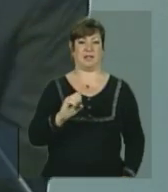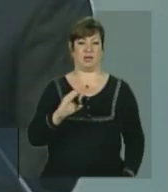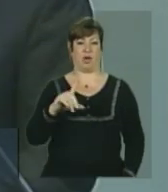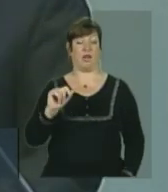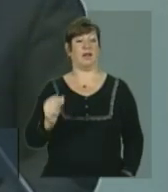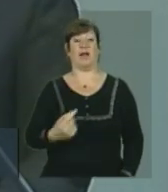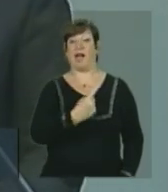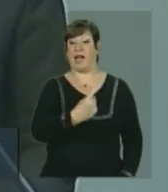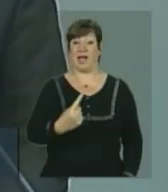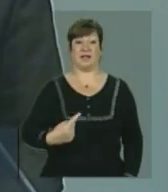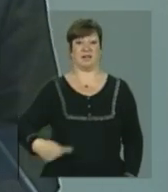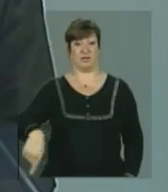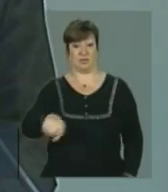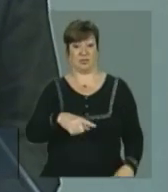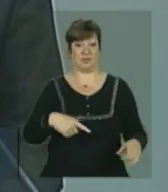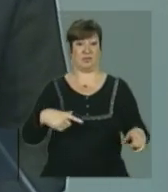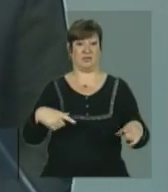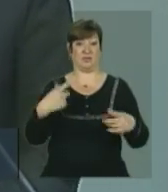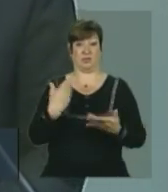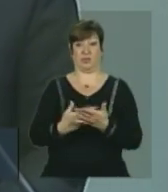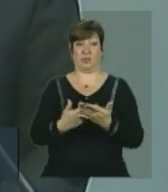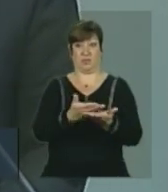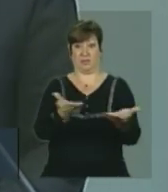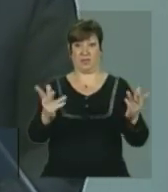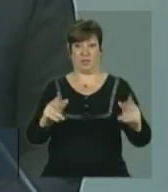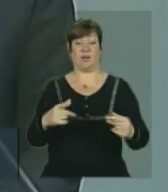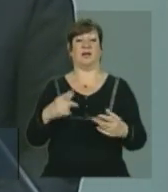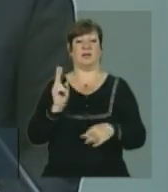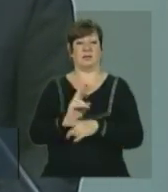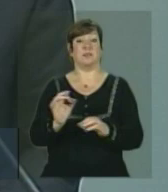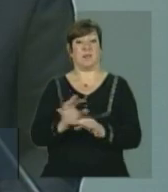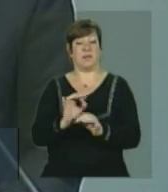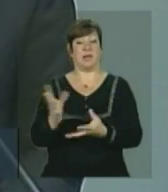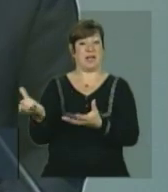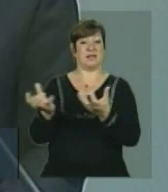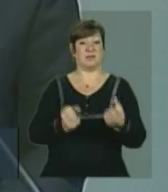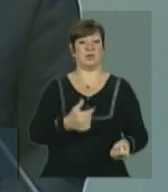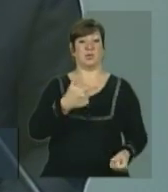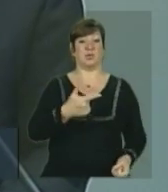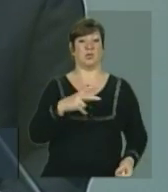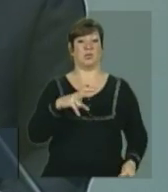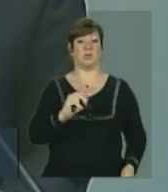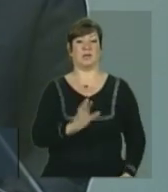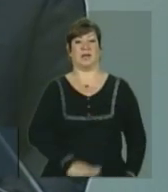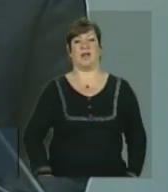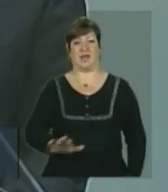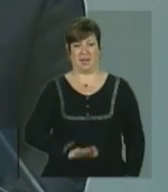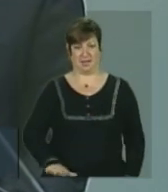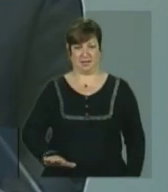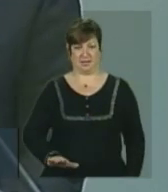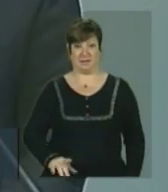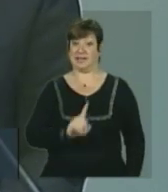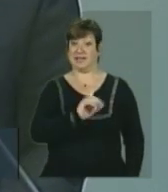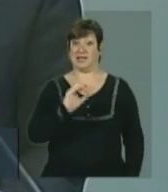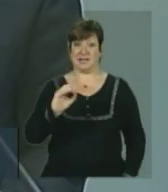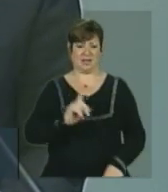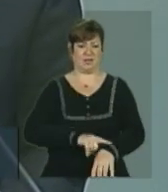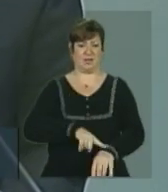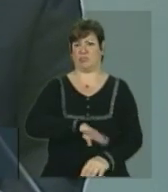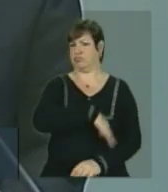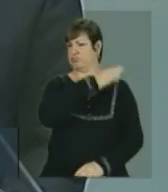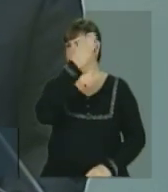equipamento desse está preparado para receber 250 crianças. 100 delas em tempo integral